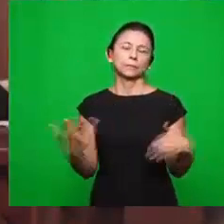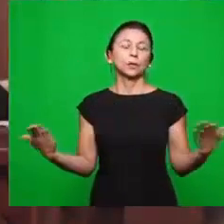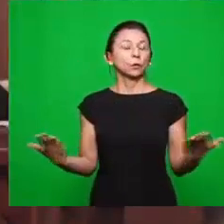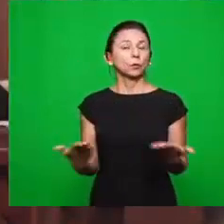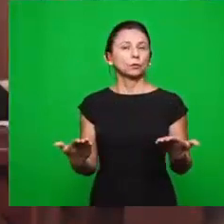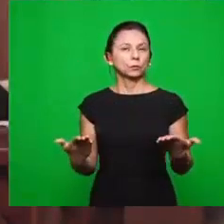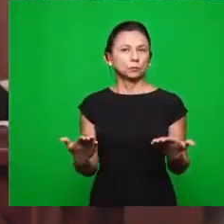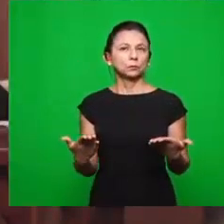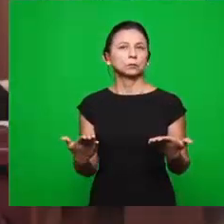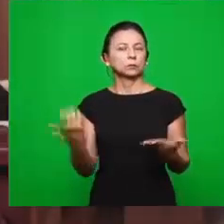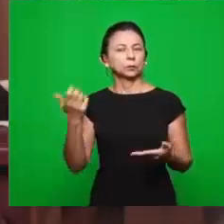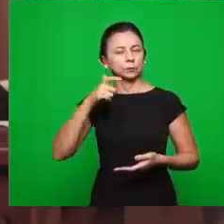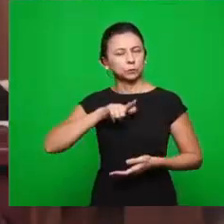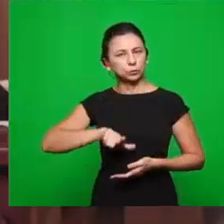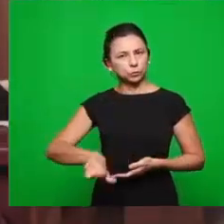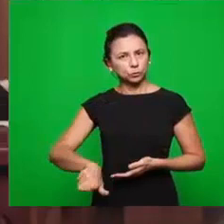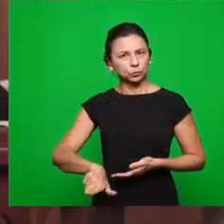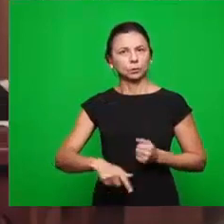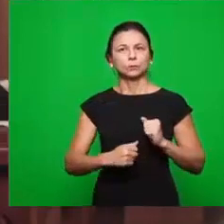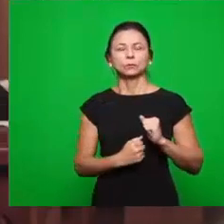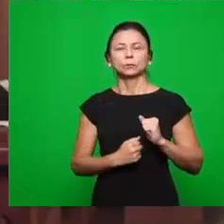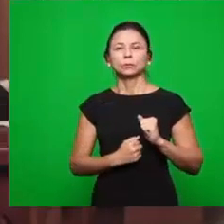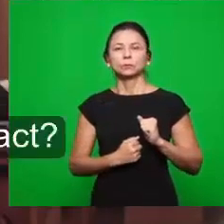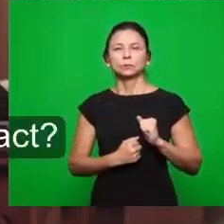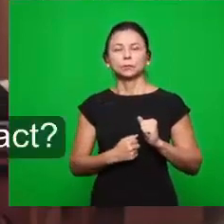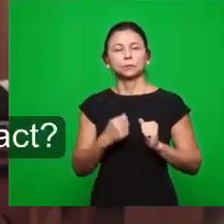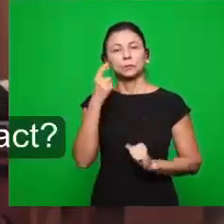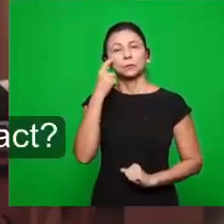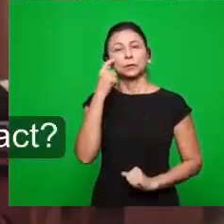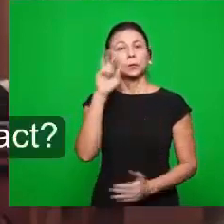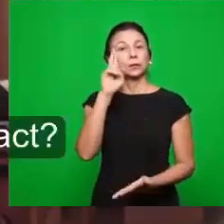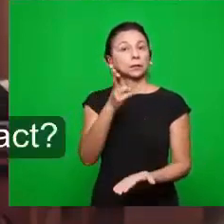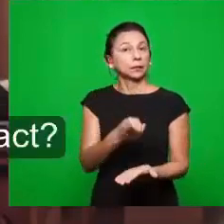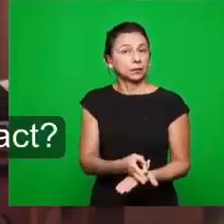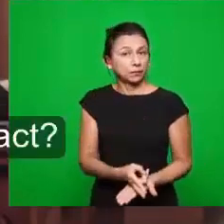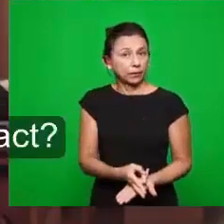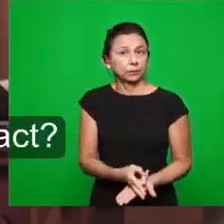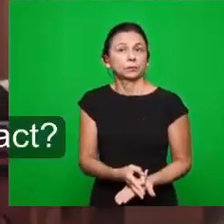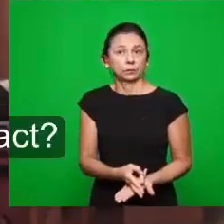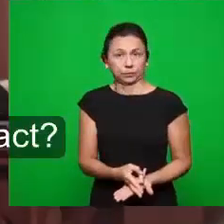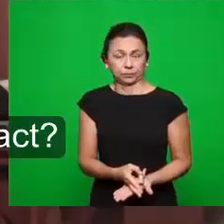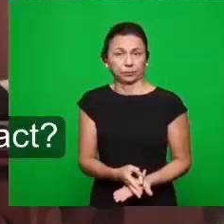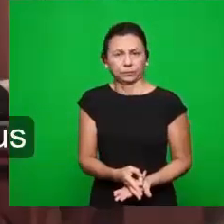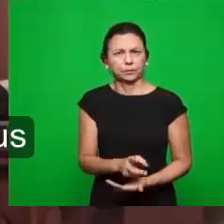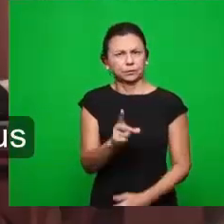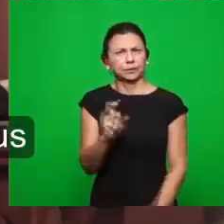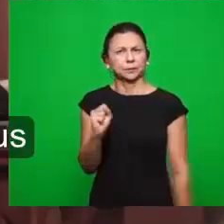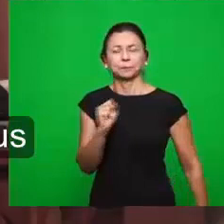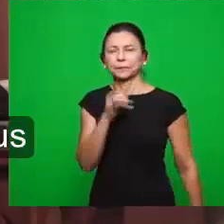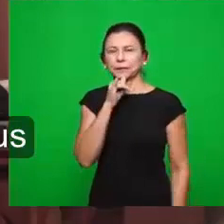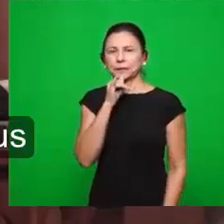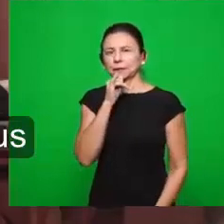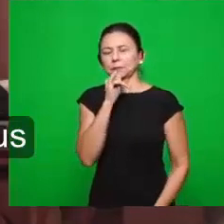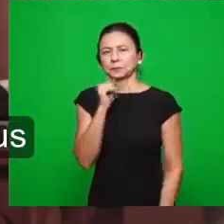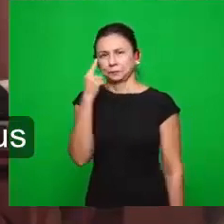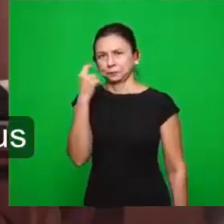ver mais uma vez os resultados aqui. E os irmãos querem ver fatos interessantes. Por exemplo,